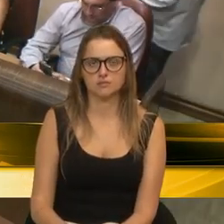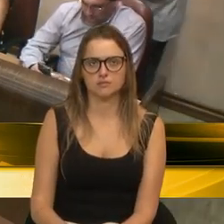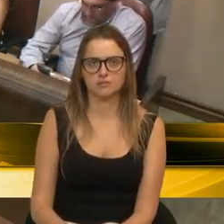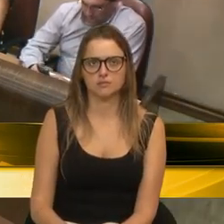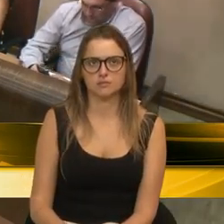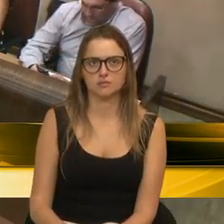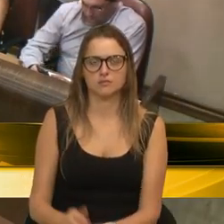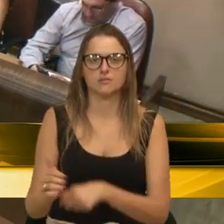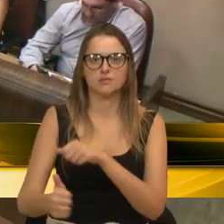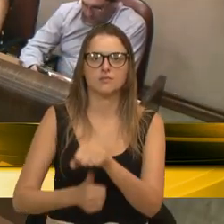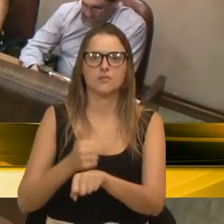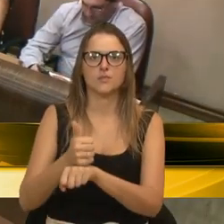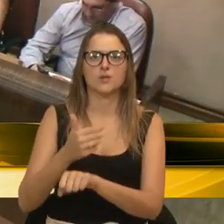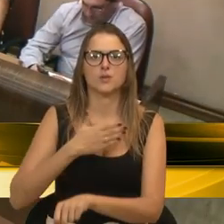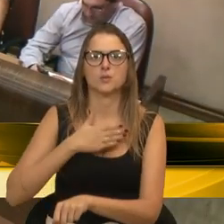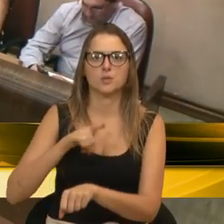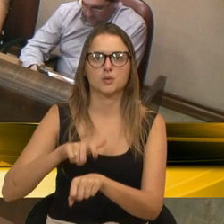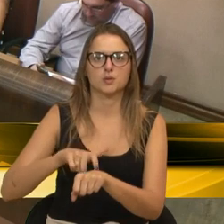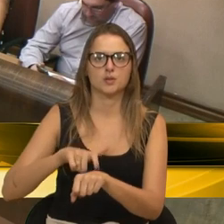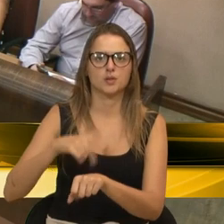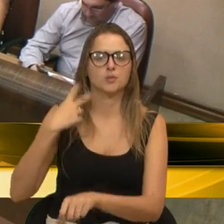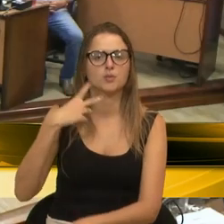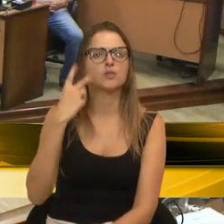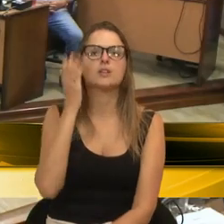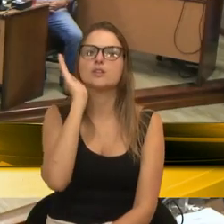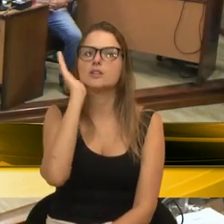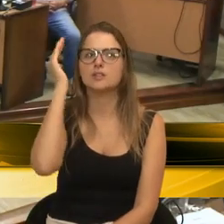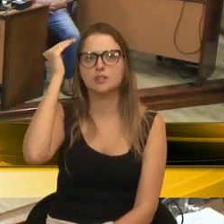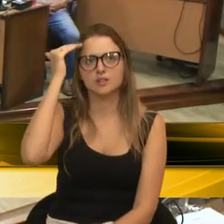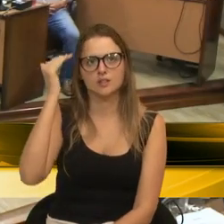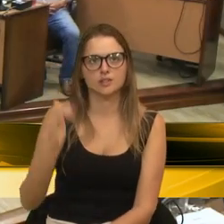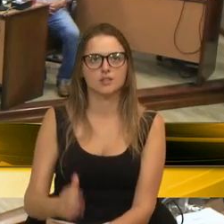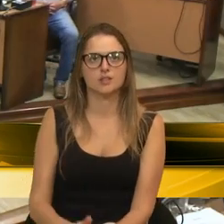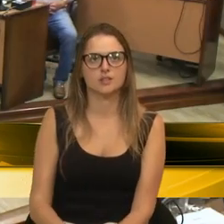Presidente, eu passo o meu tempo para o vereador Felipe, por favor.